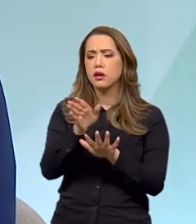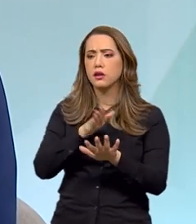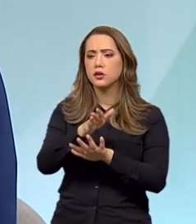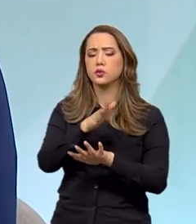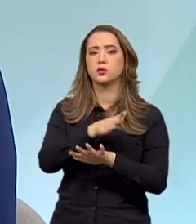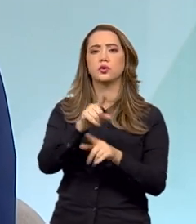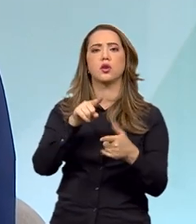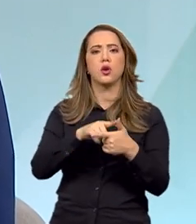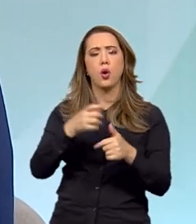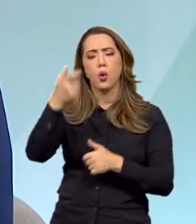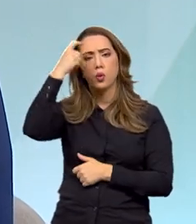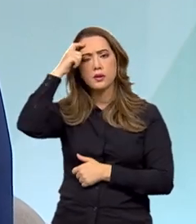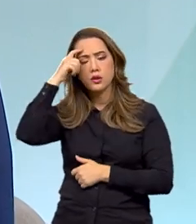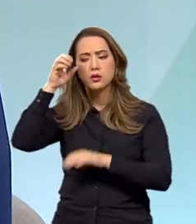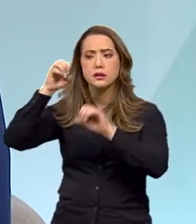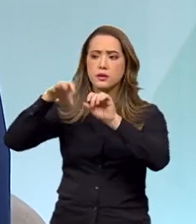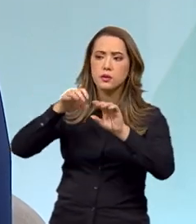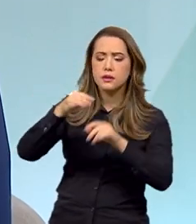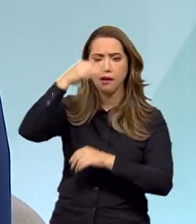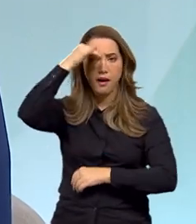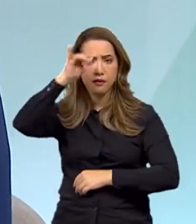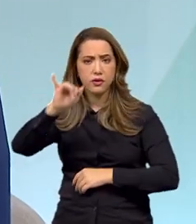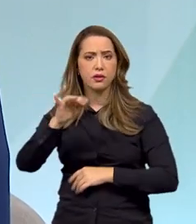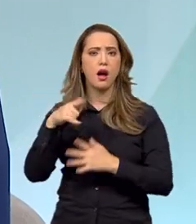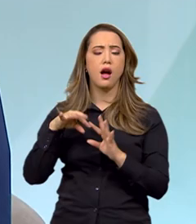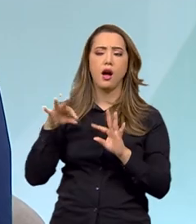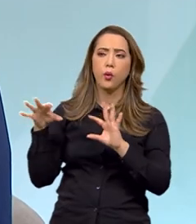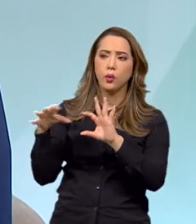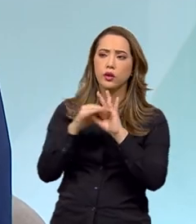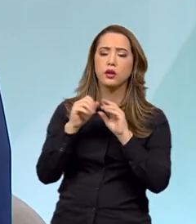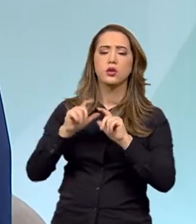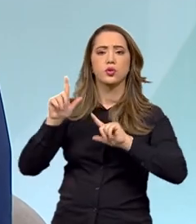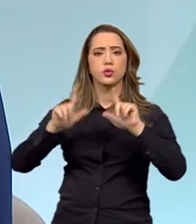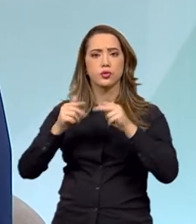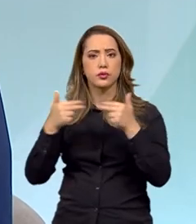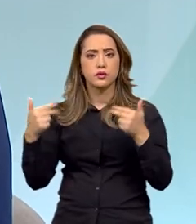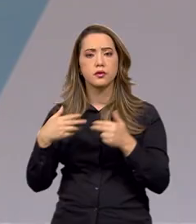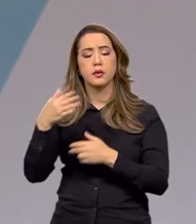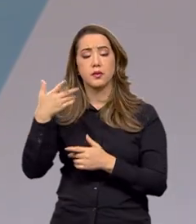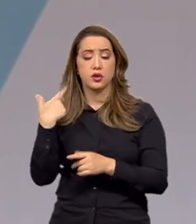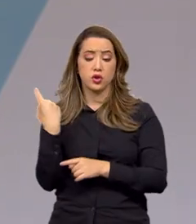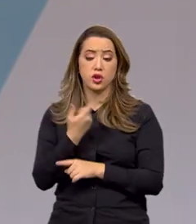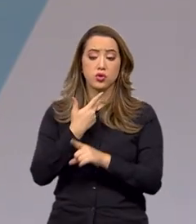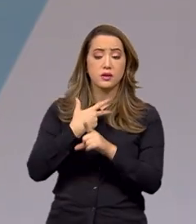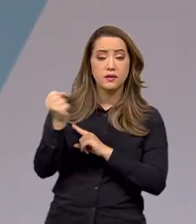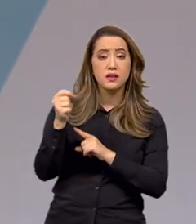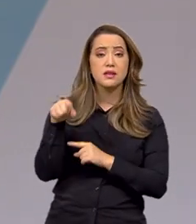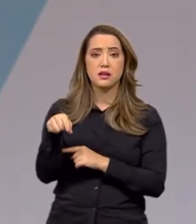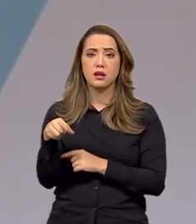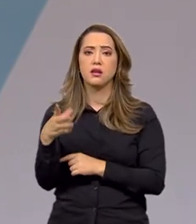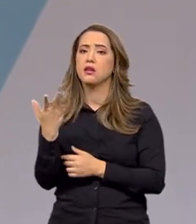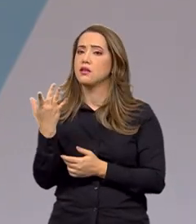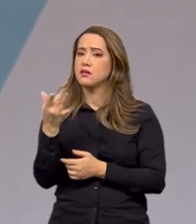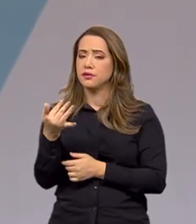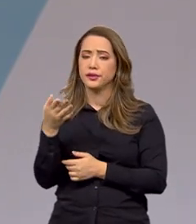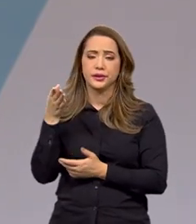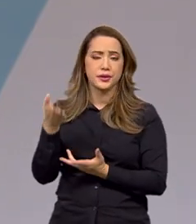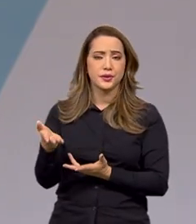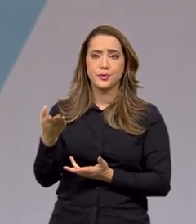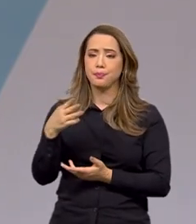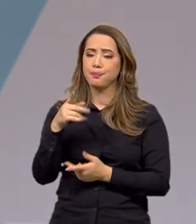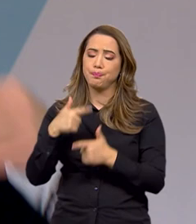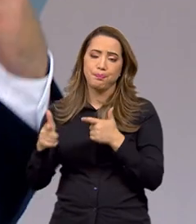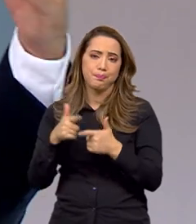comunicação, para que a gente possa, de fato, todos juntos vencer esse terrível mal. Essa questão da internet e